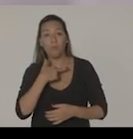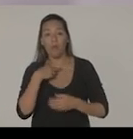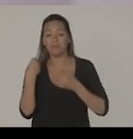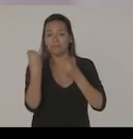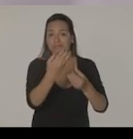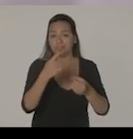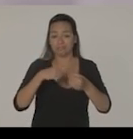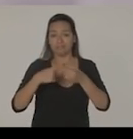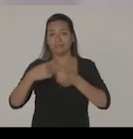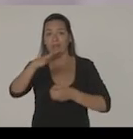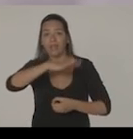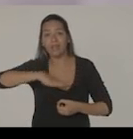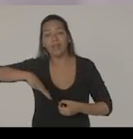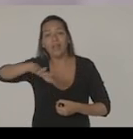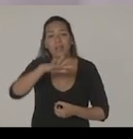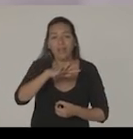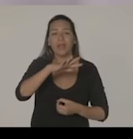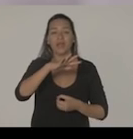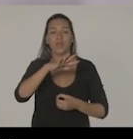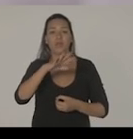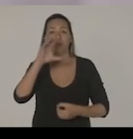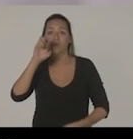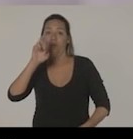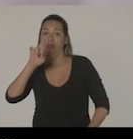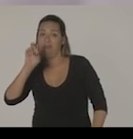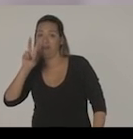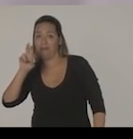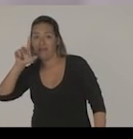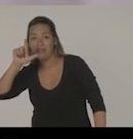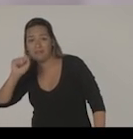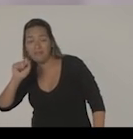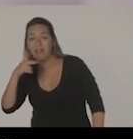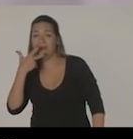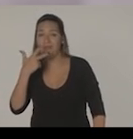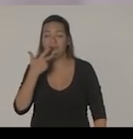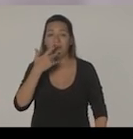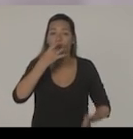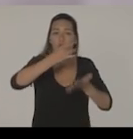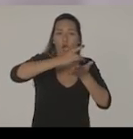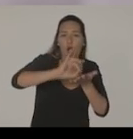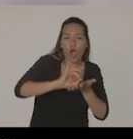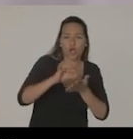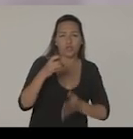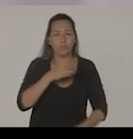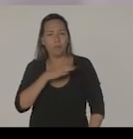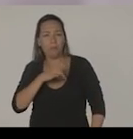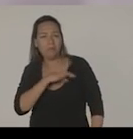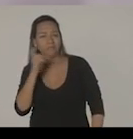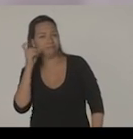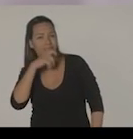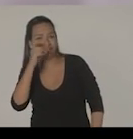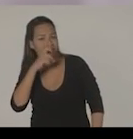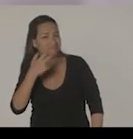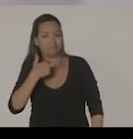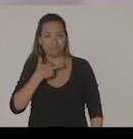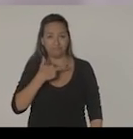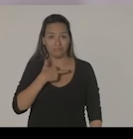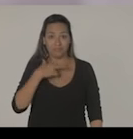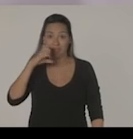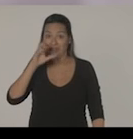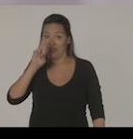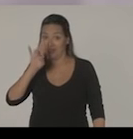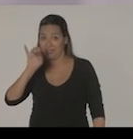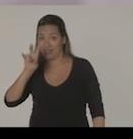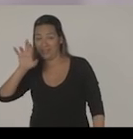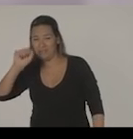o Rio na mão de uma organização tão violenta, tão perigosa, que faz campanha promovendo o ódio, o medo e a mentira. Crivella vem